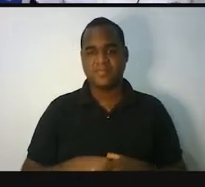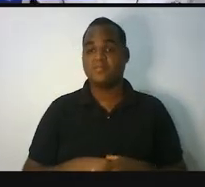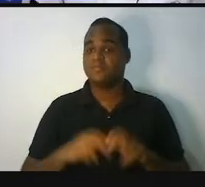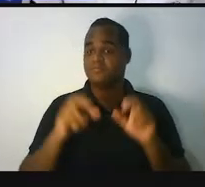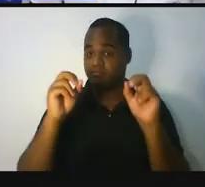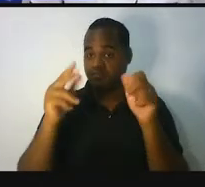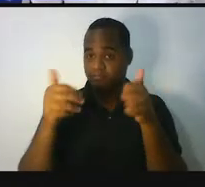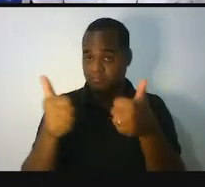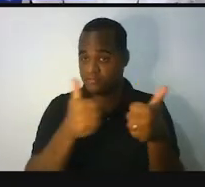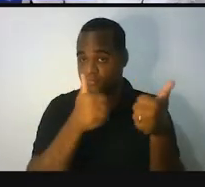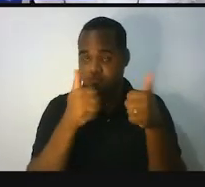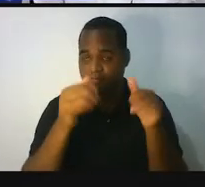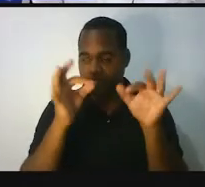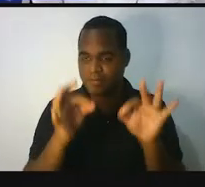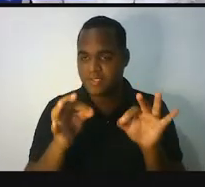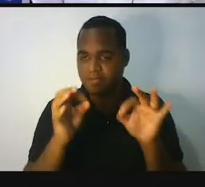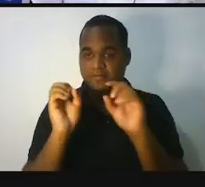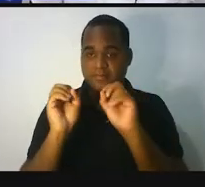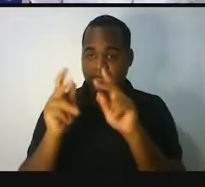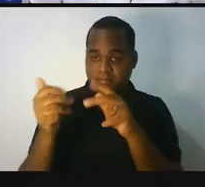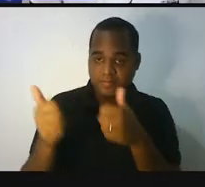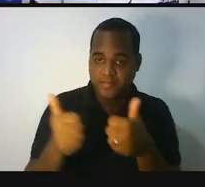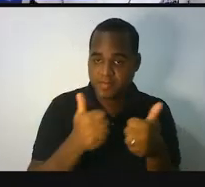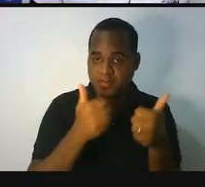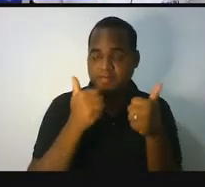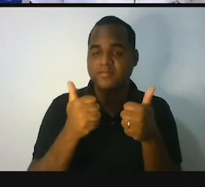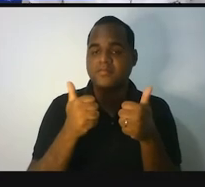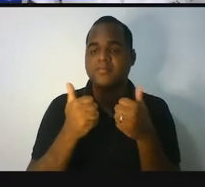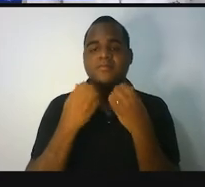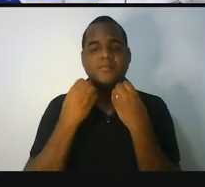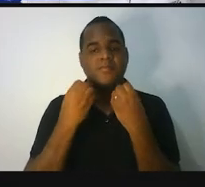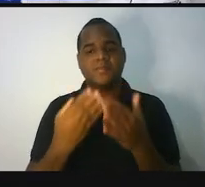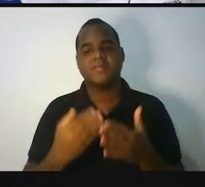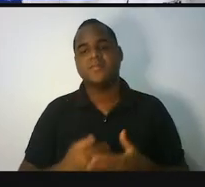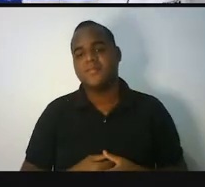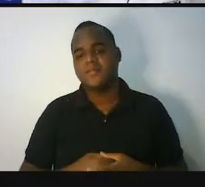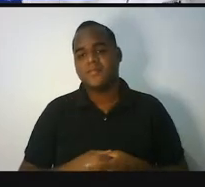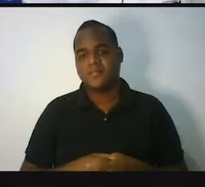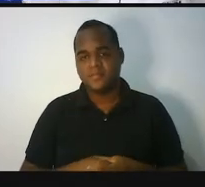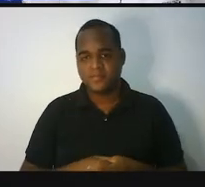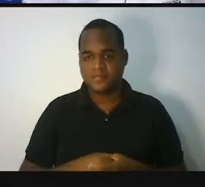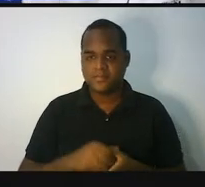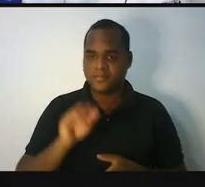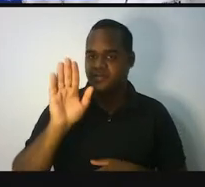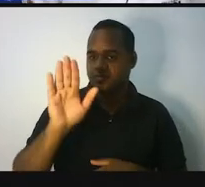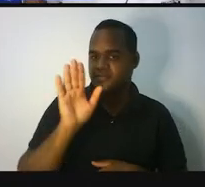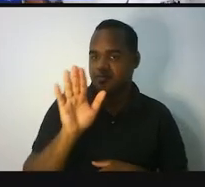Tranquilo? Beleza. Bom, mas,